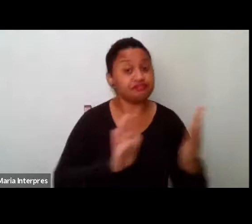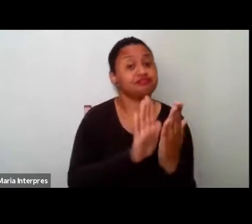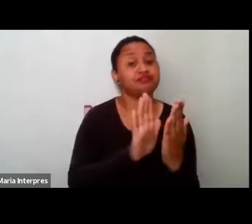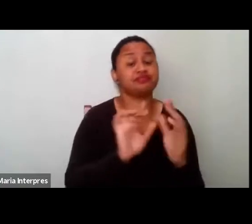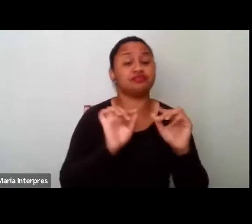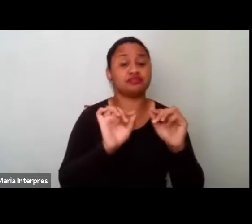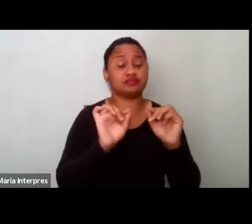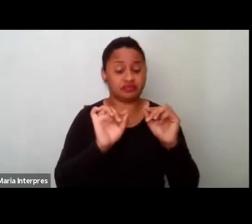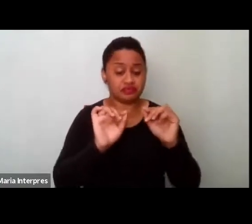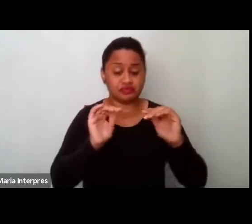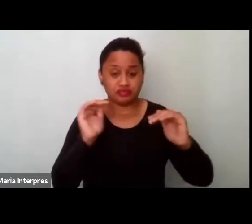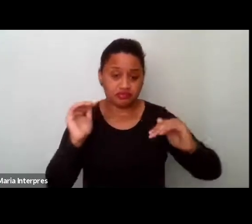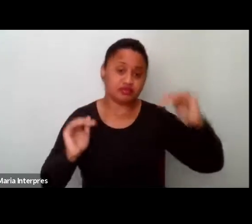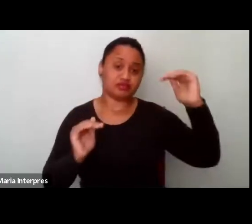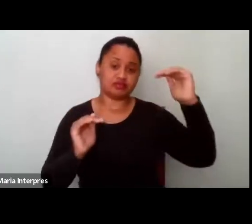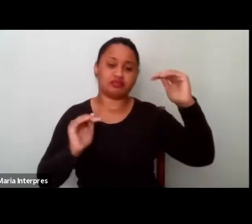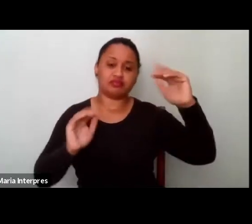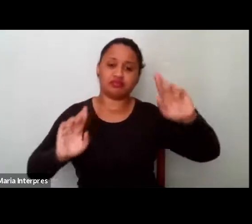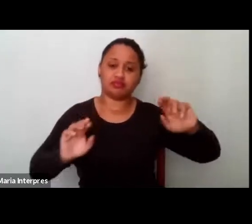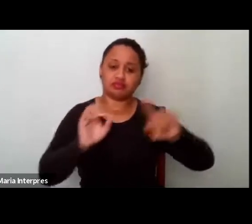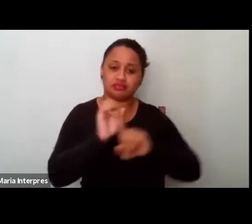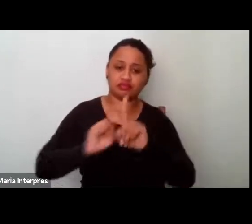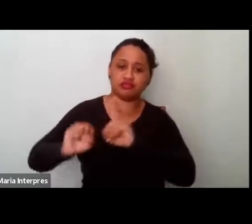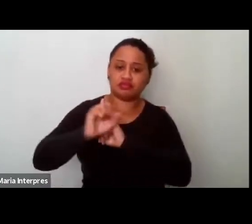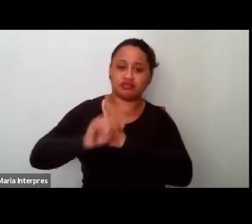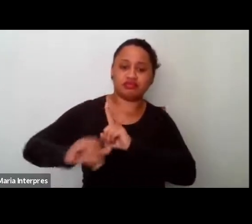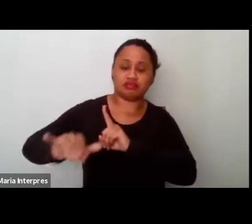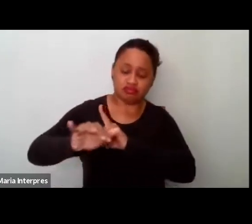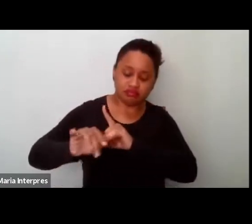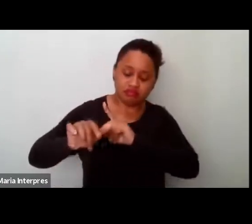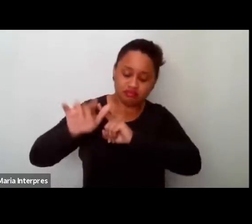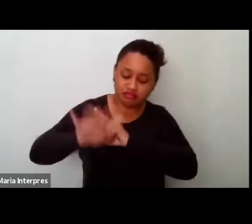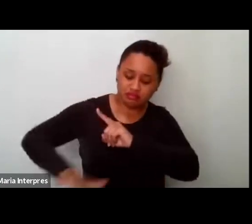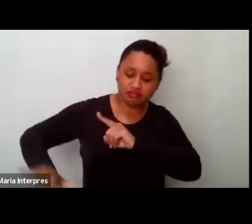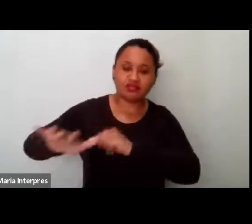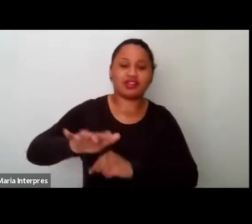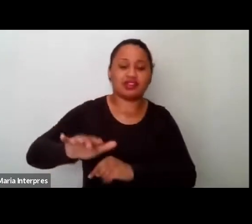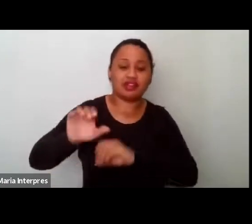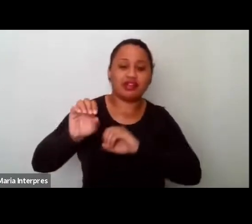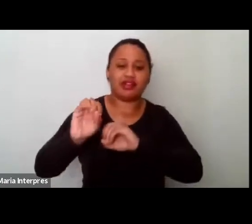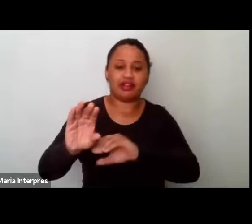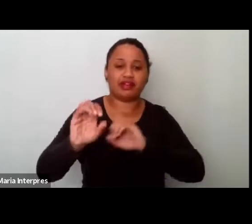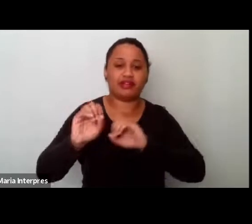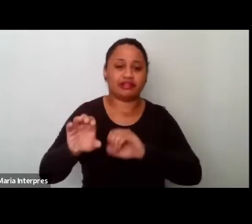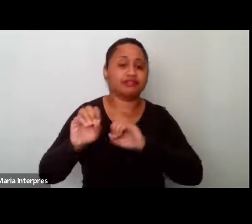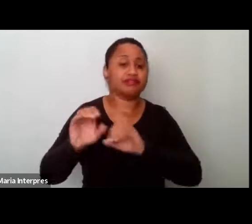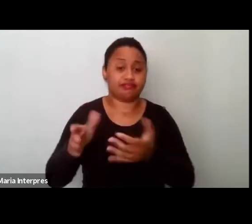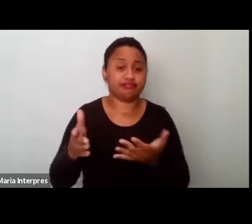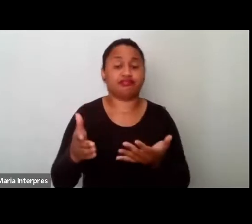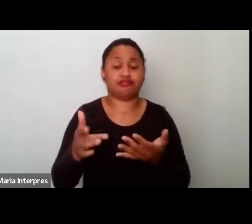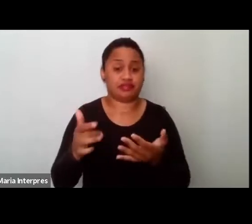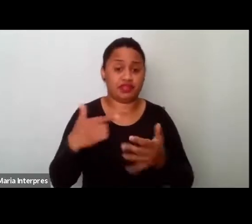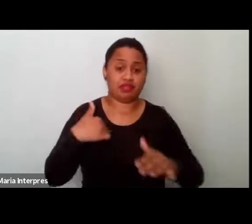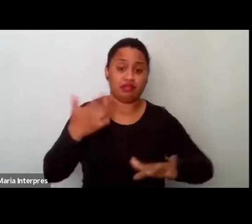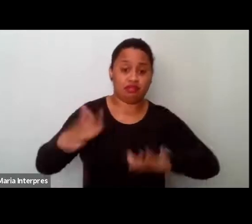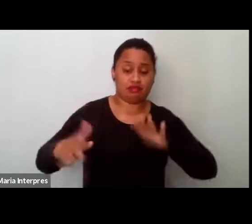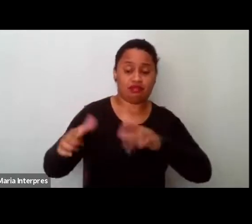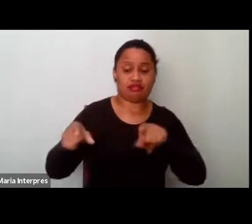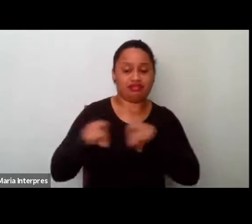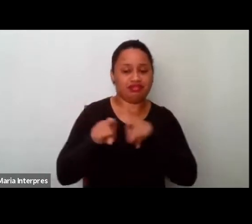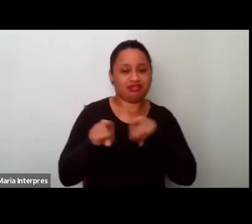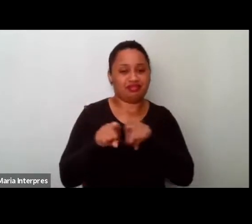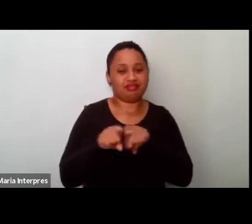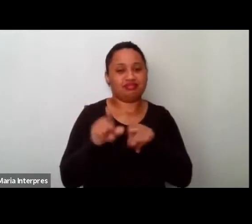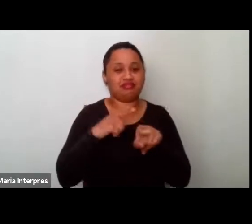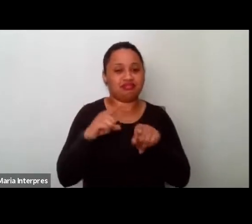as desigualdades sociais nesse espaço, nesse contexto, nesse diálogo, né, que muitas vezes está atravessado também por ações